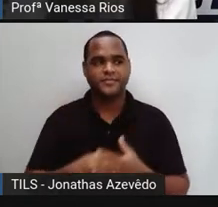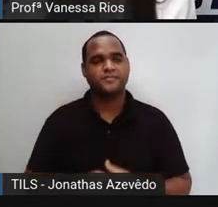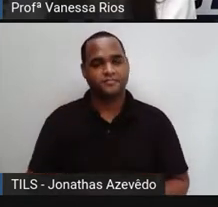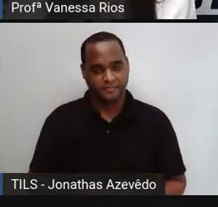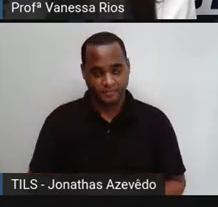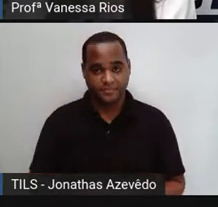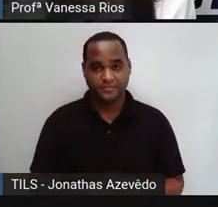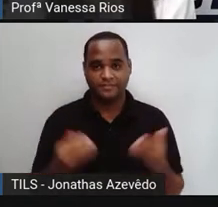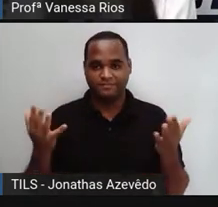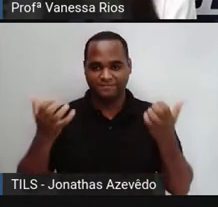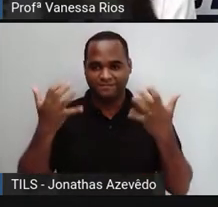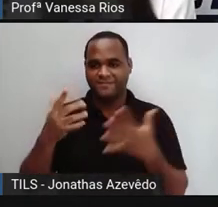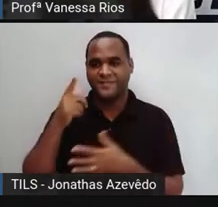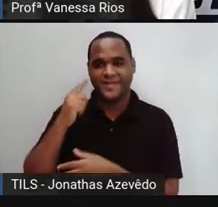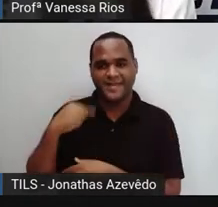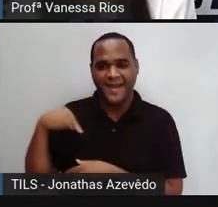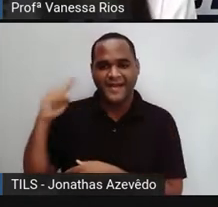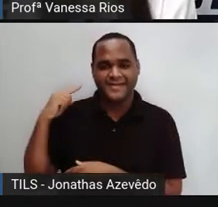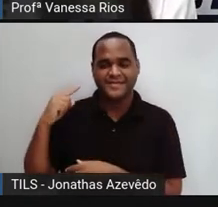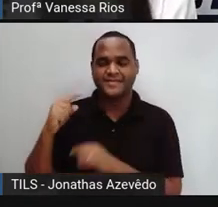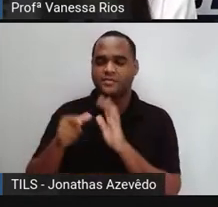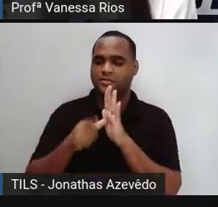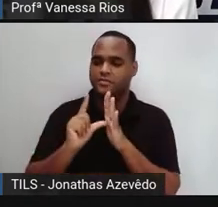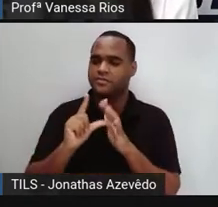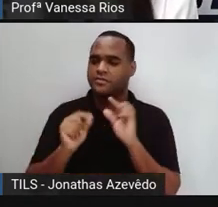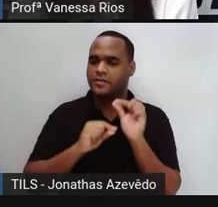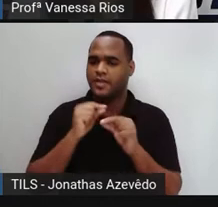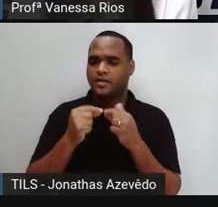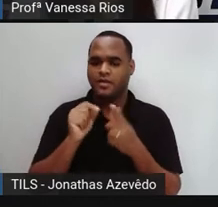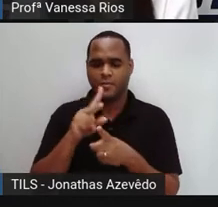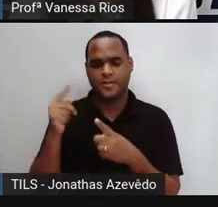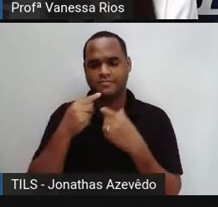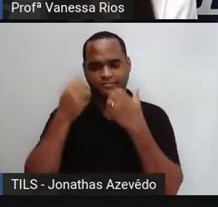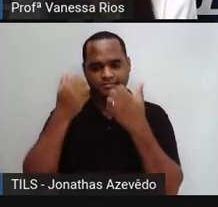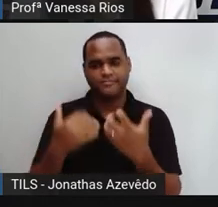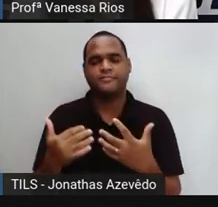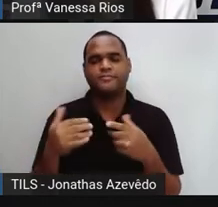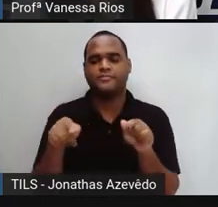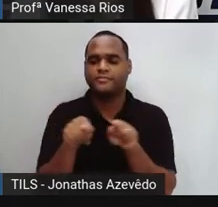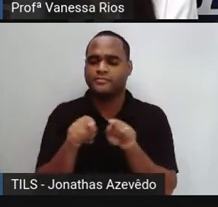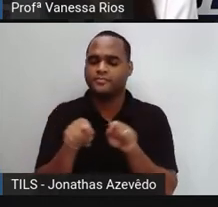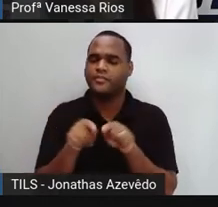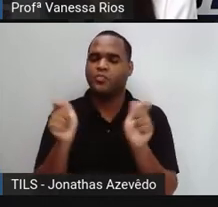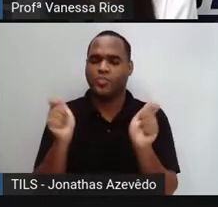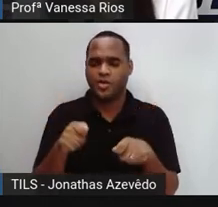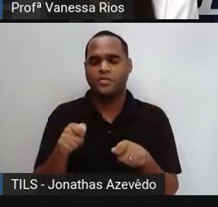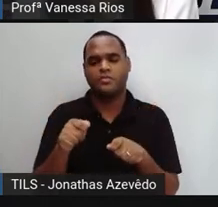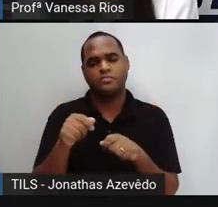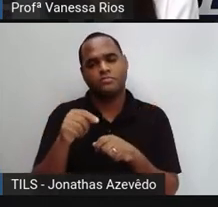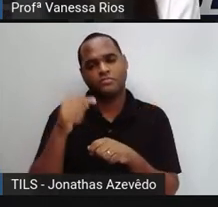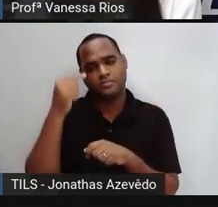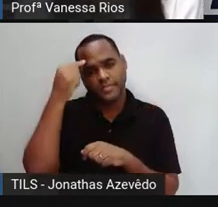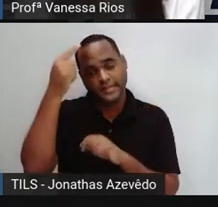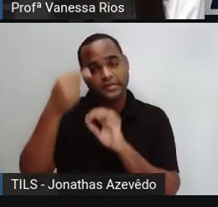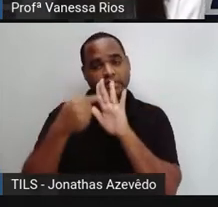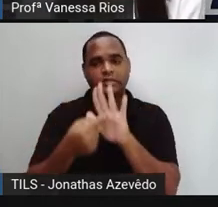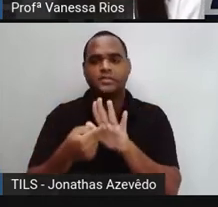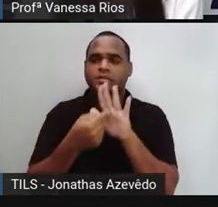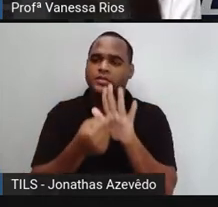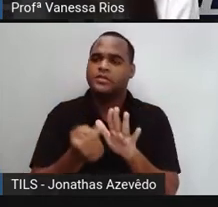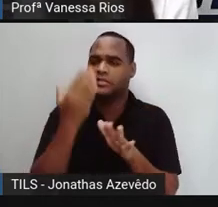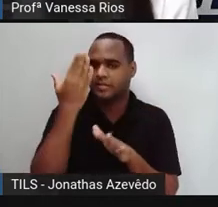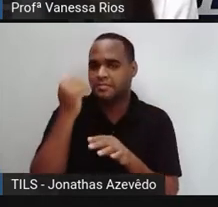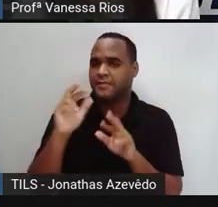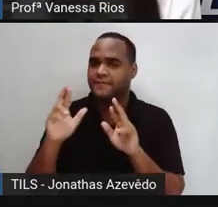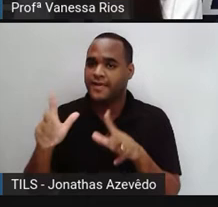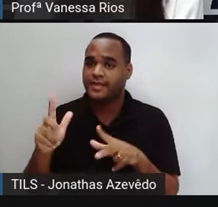E aí, antes disso, a pró traz um questionamento, porque é interessante a gente também fazer essa reflexão. Você sabe qual é a